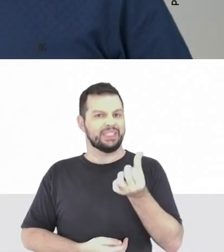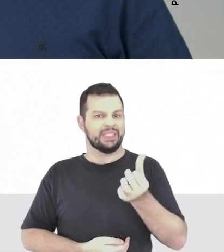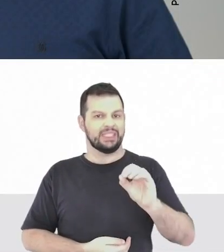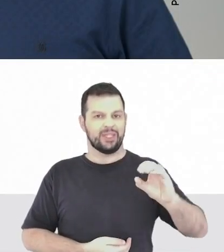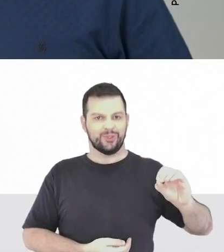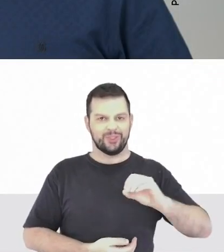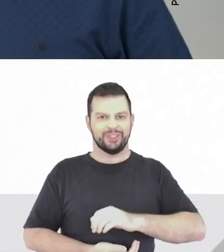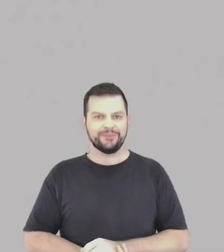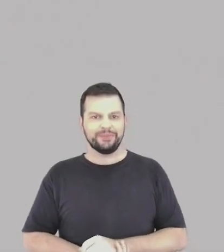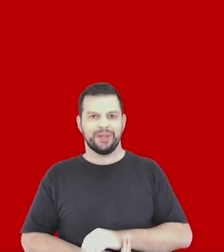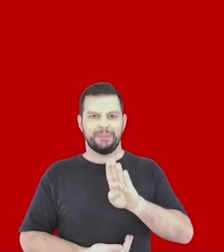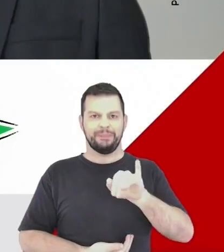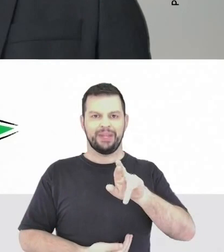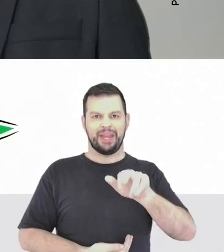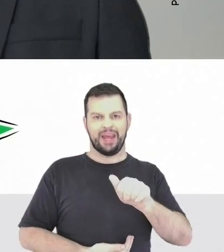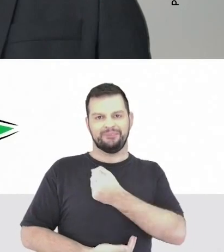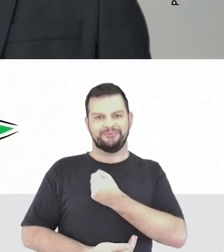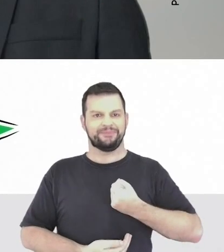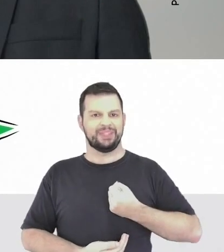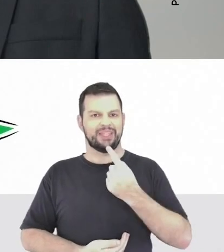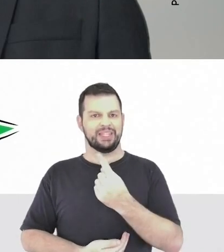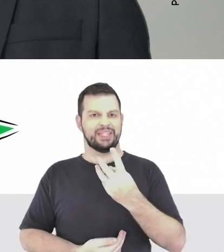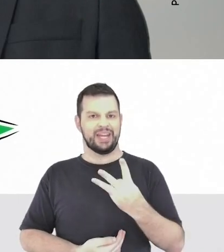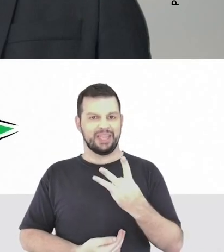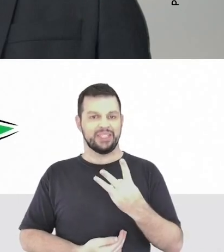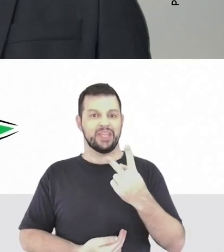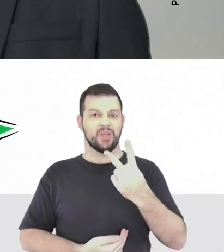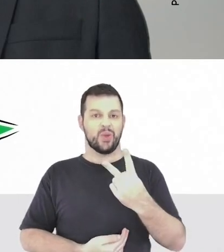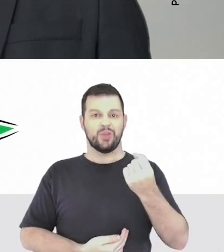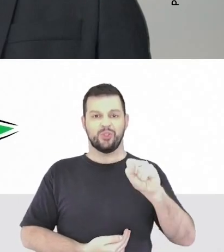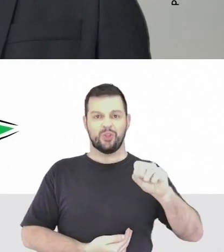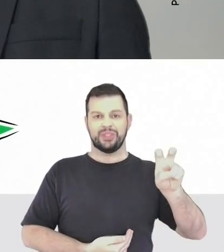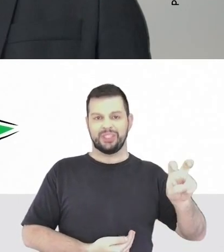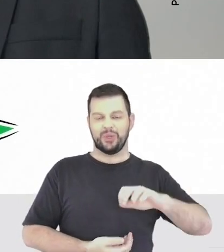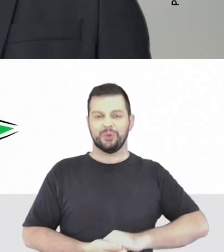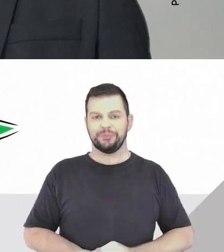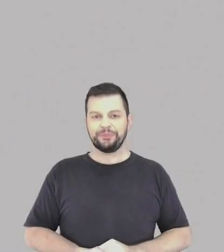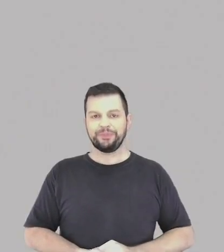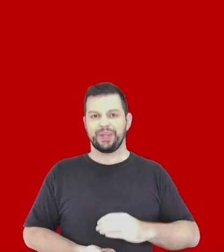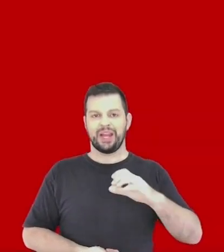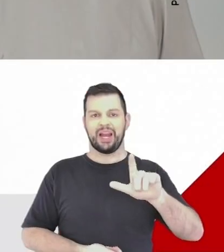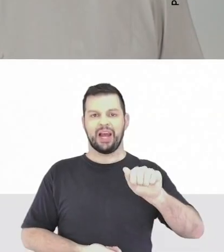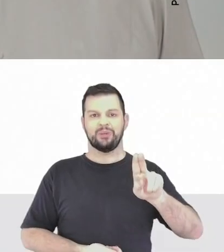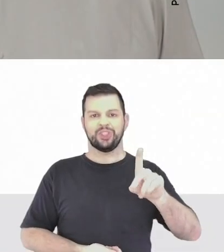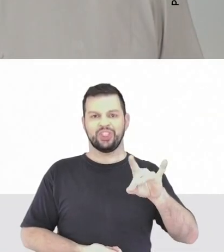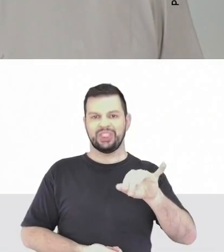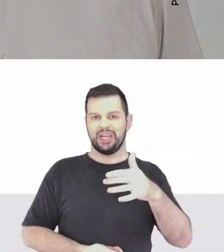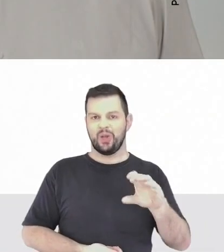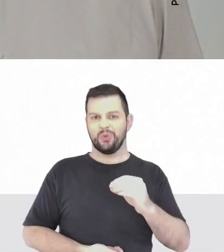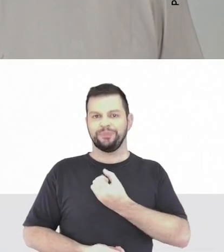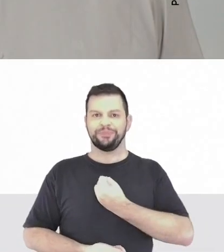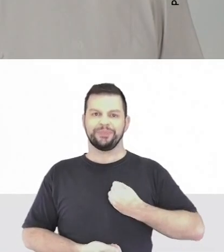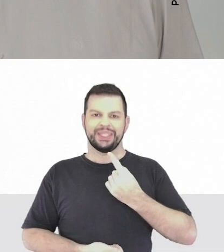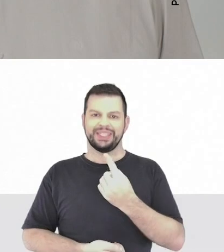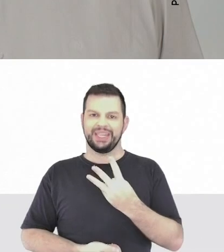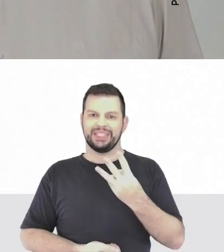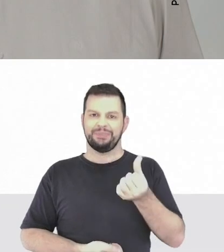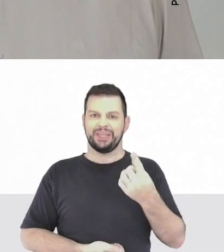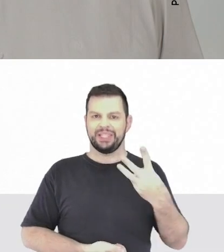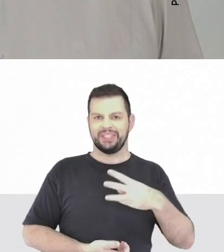13600. Bira Teixeira, 13285. Claudião de Ibeassá,